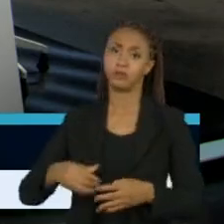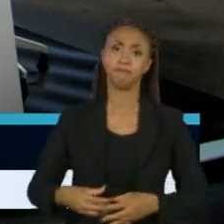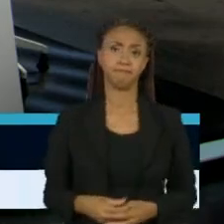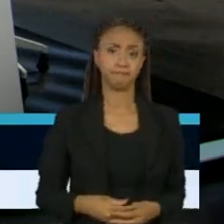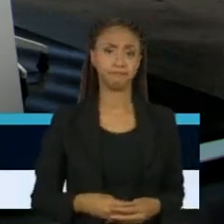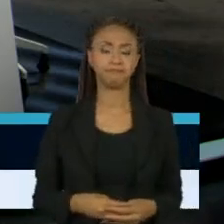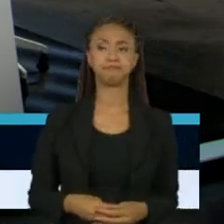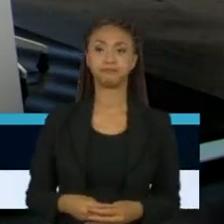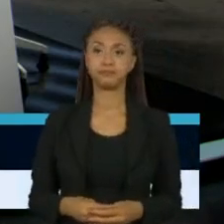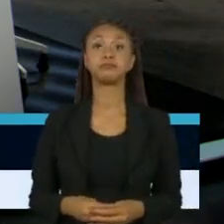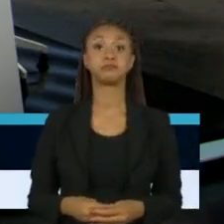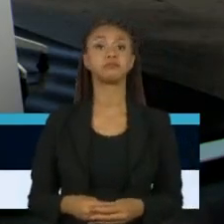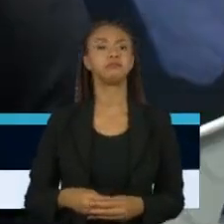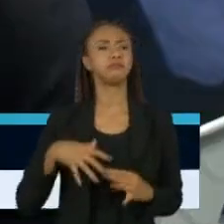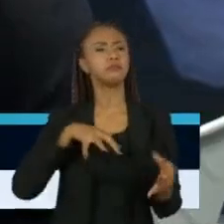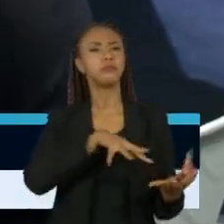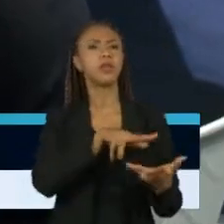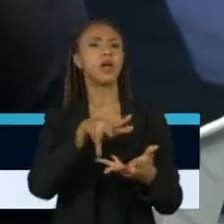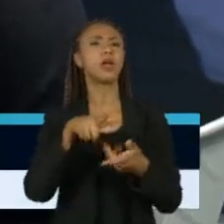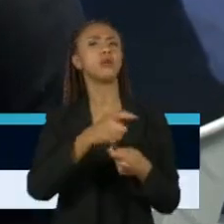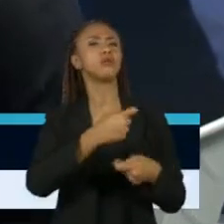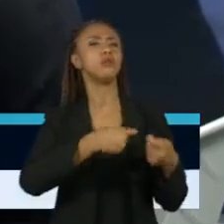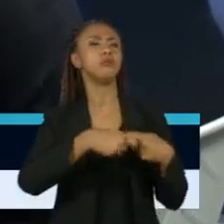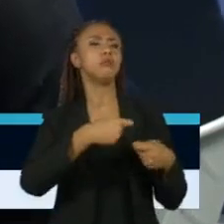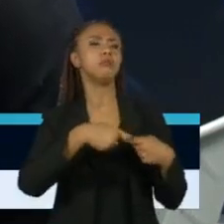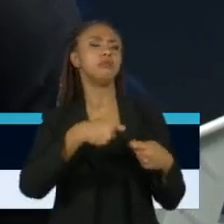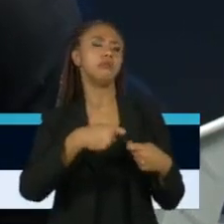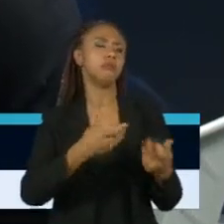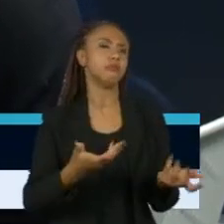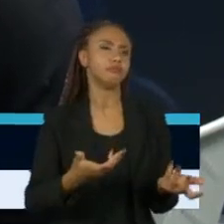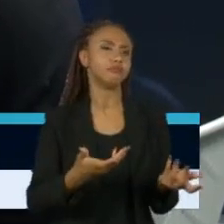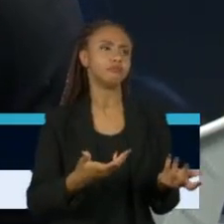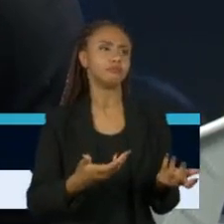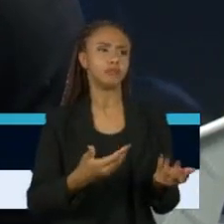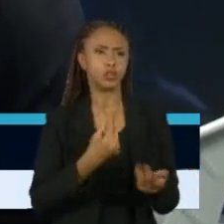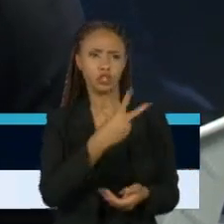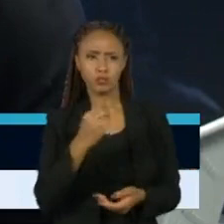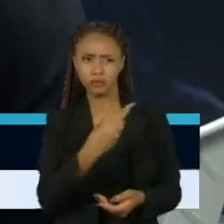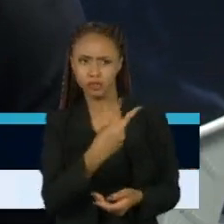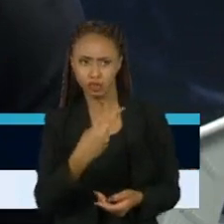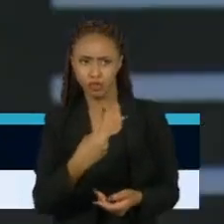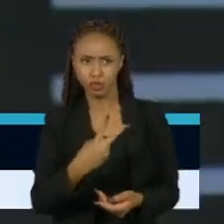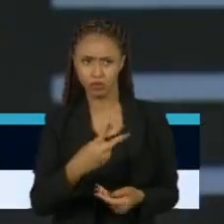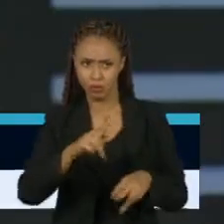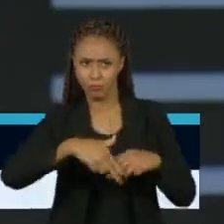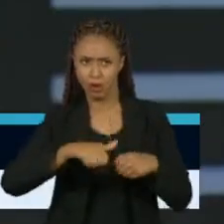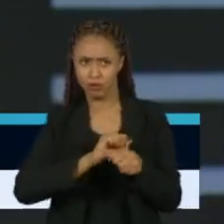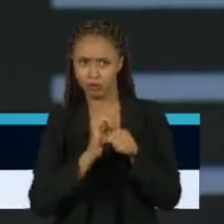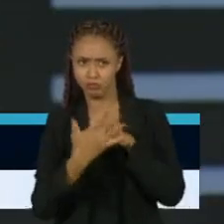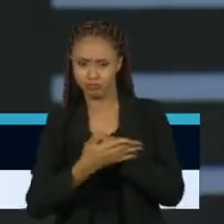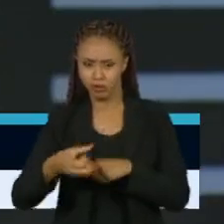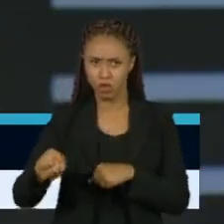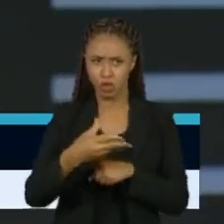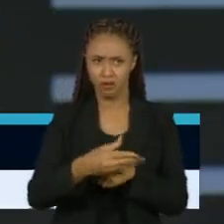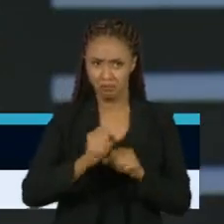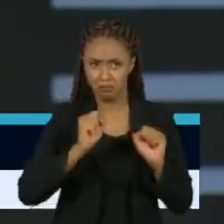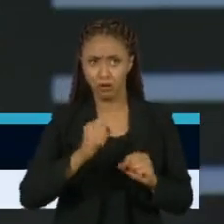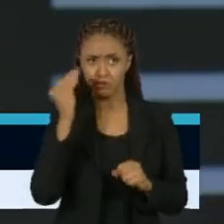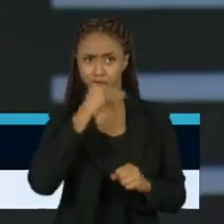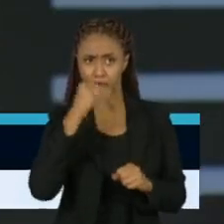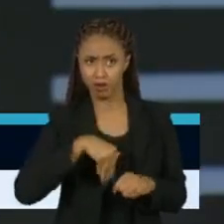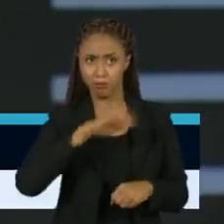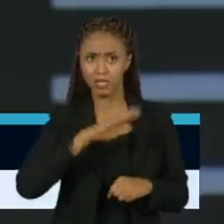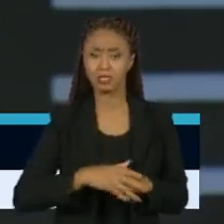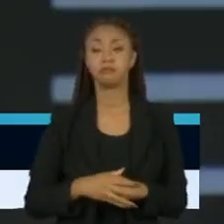A economia global vai entrar em 2022, João, mais fraca com a Omicron? Pelo menos o seu ritmo de